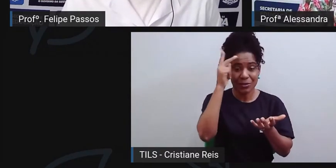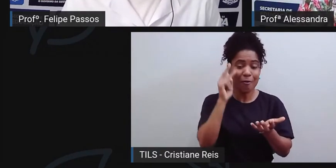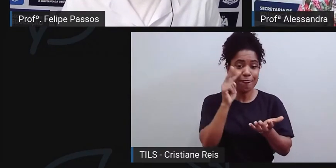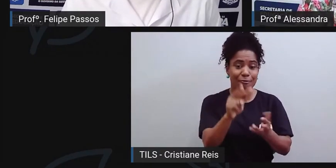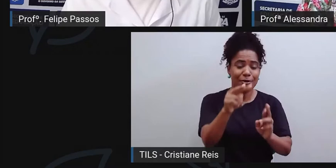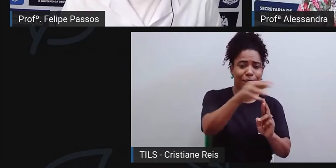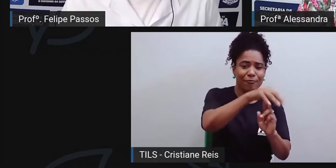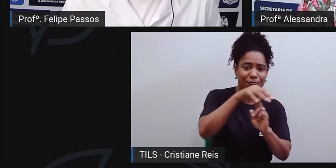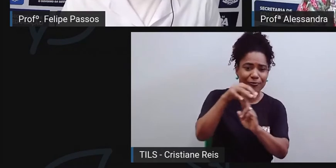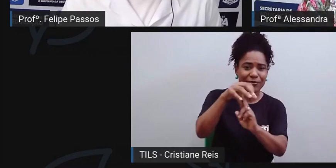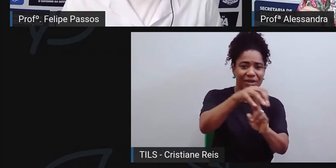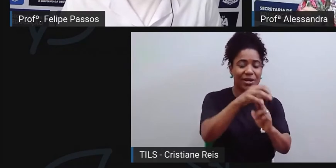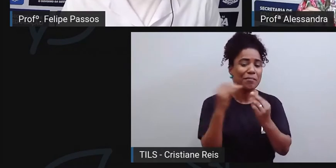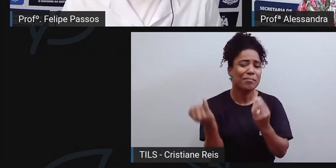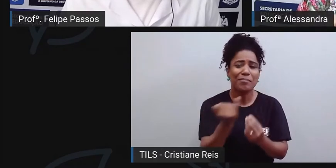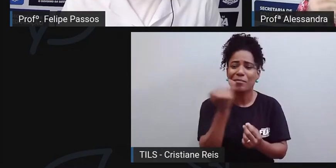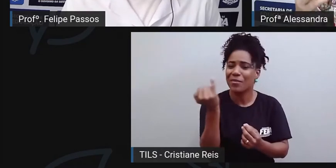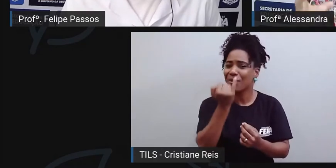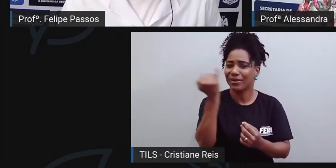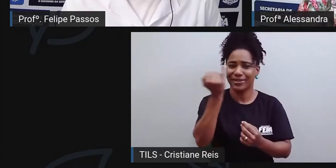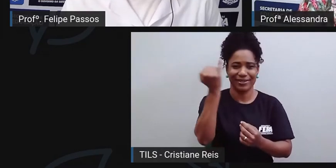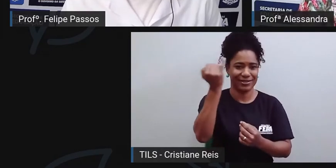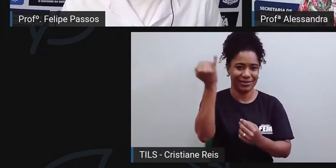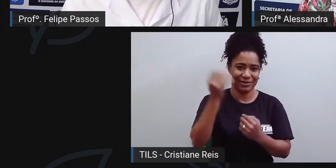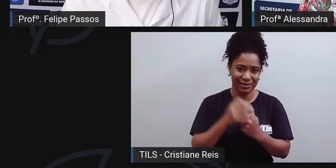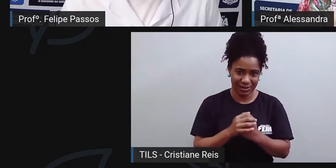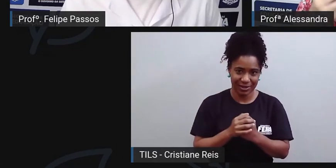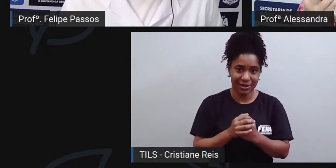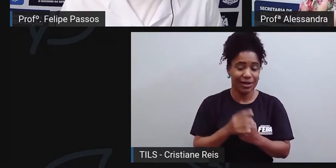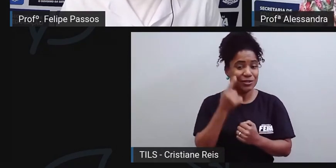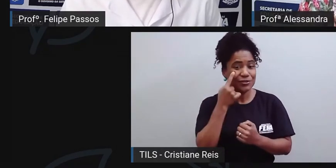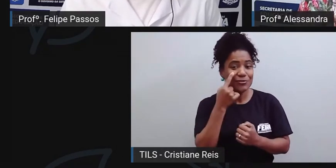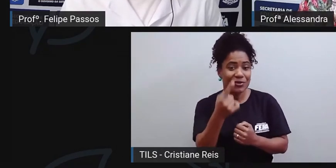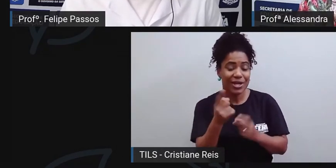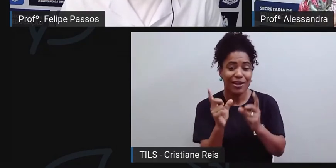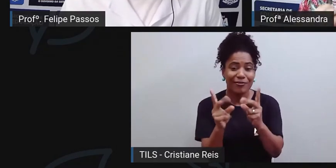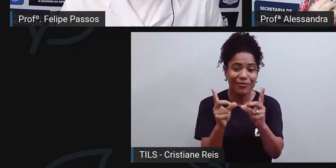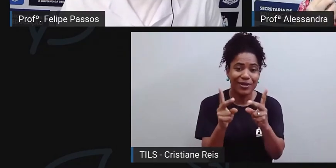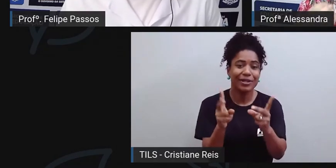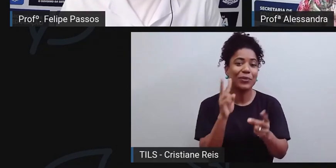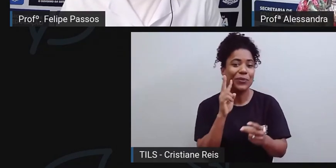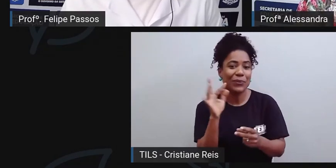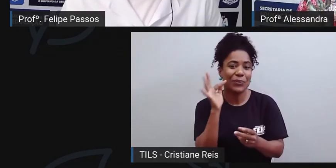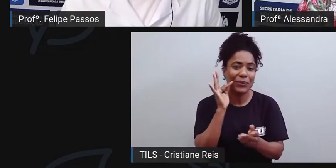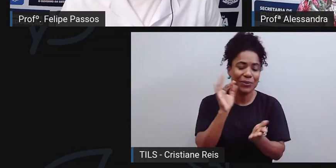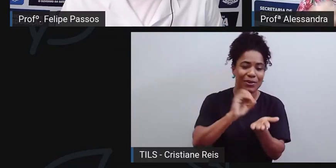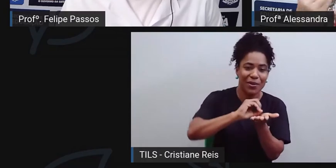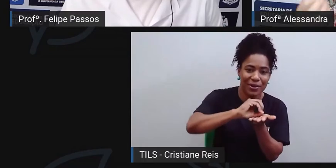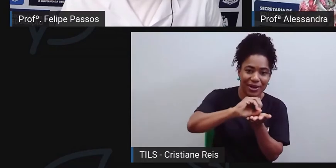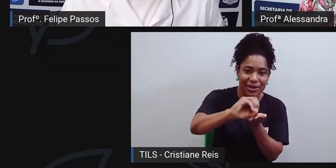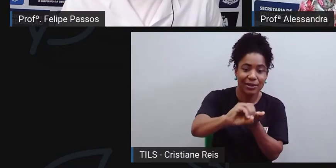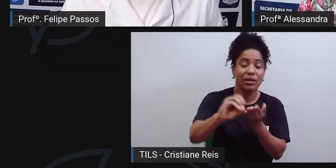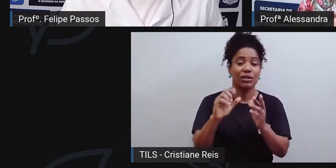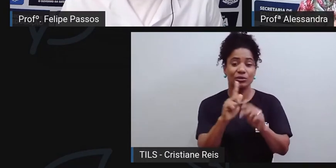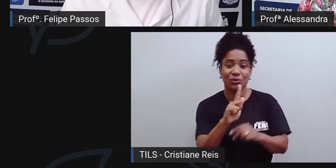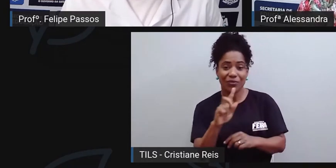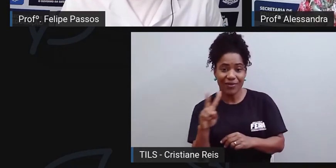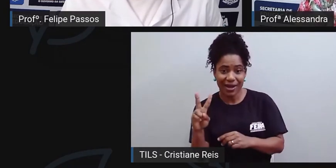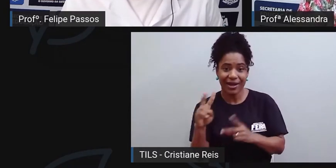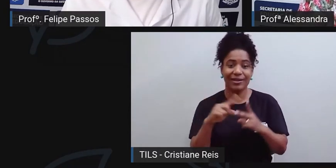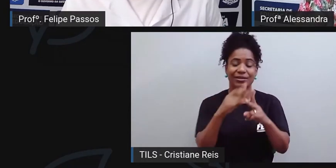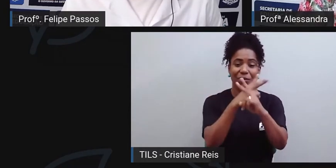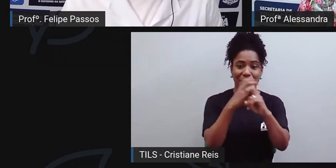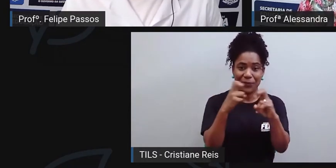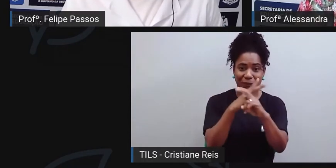como essência, e a gente vê algumas feiras de orgânicos ao longo da Getúlio Vargas, na Avenida Santo Antônio, na Uefes. A gente